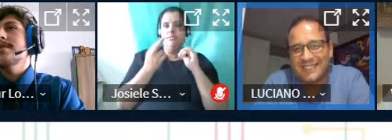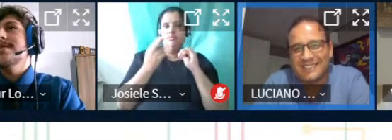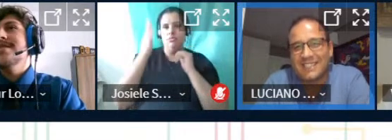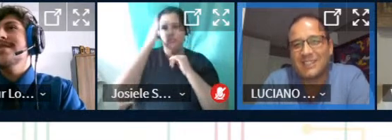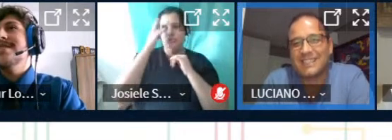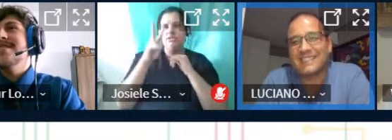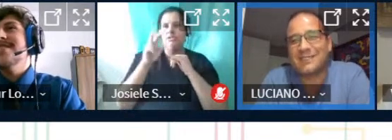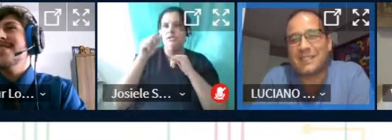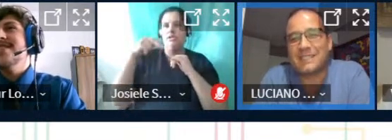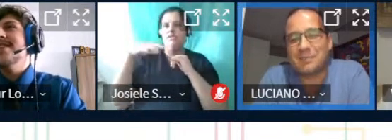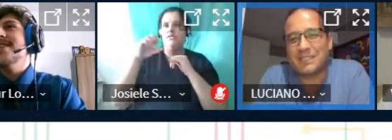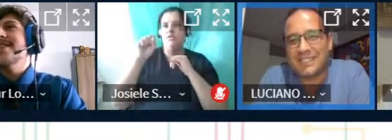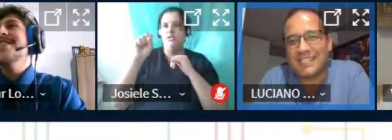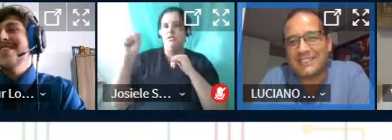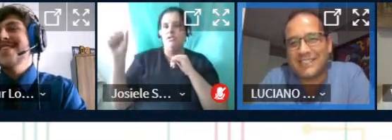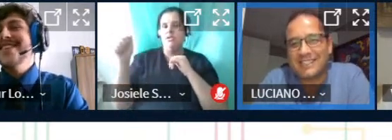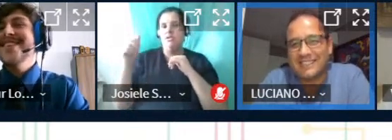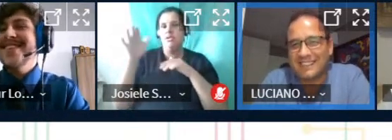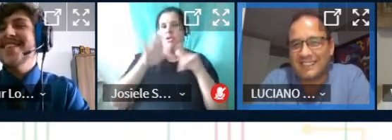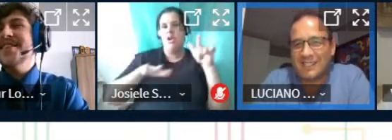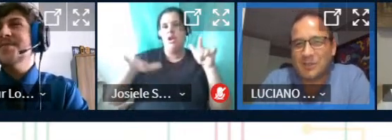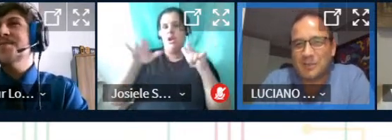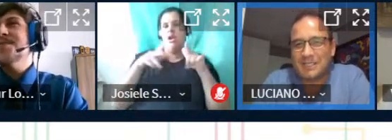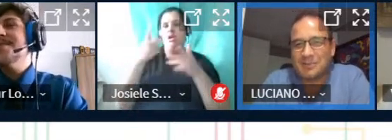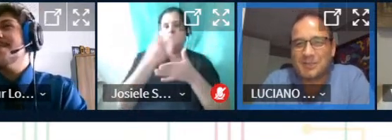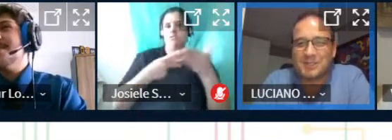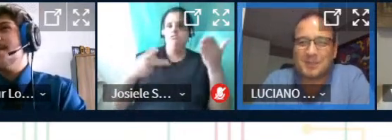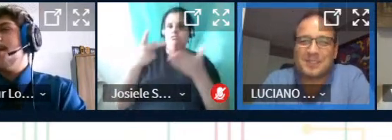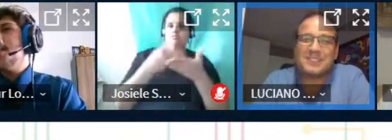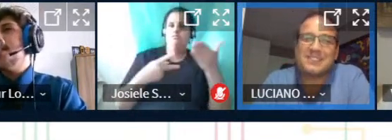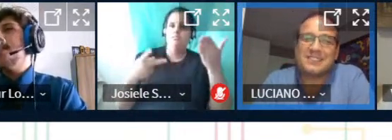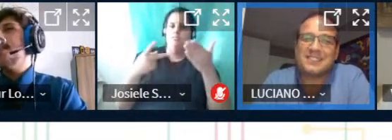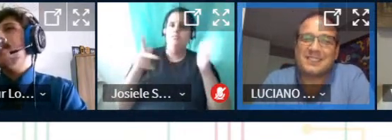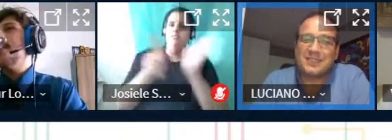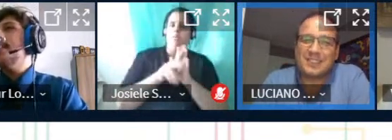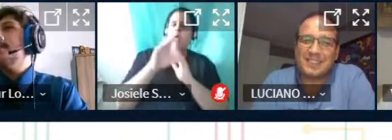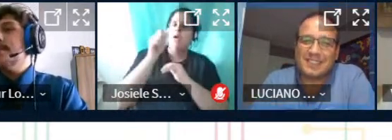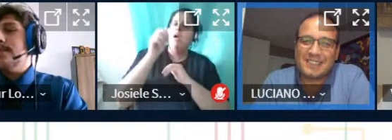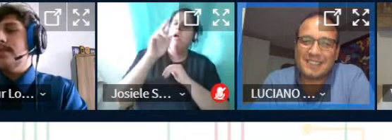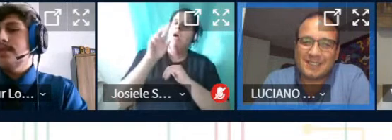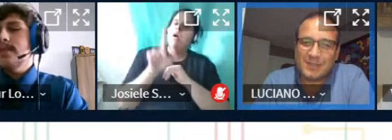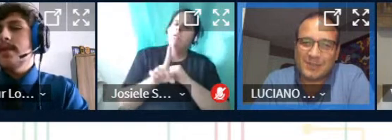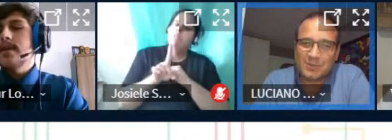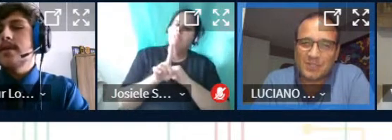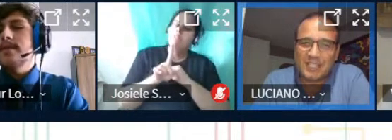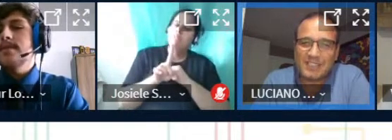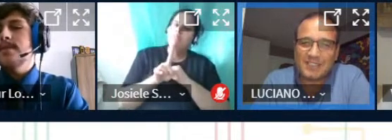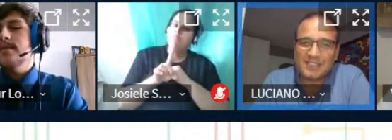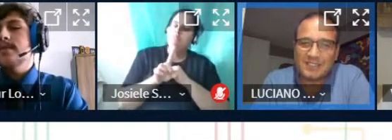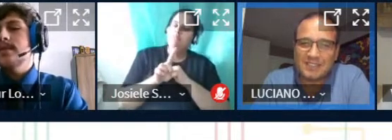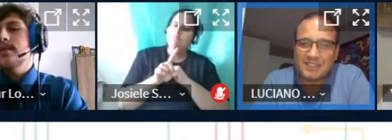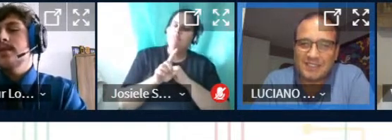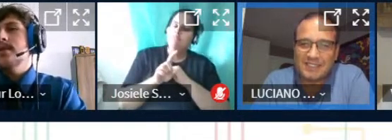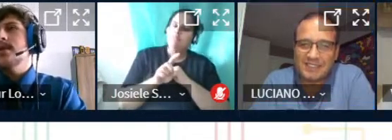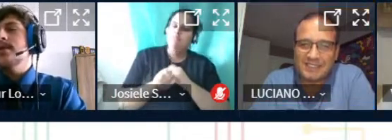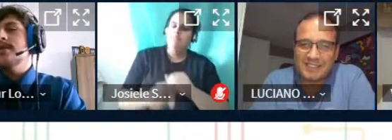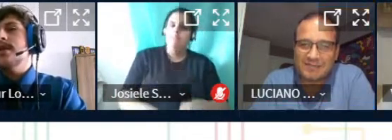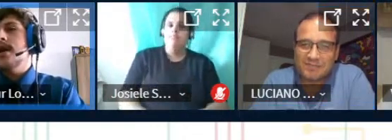dentro da área de desenho lá que ela trabalha na disciplina de CAD lá ela comenta muito sobre o assunto CAD